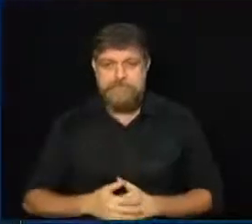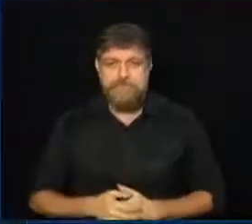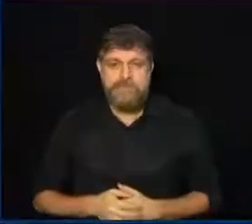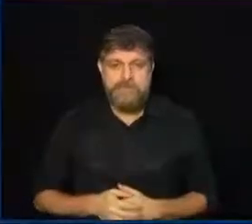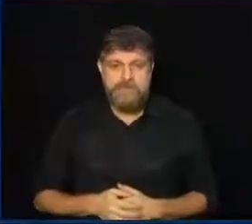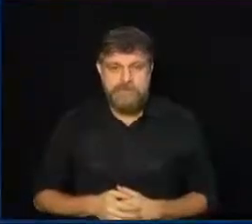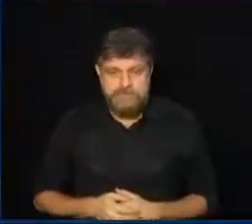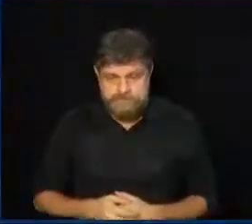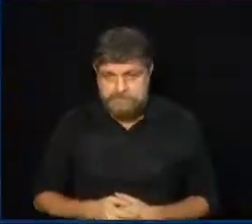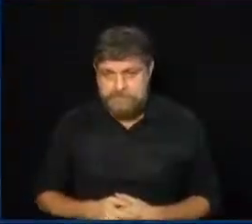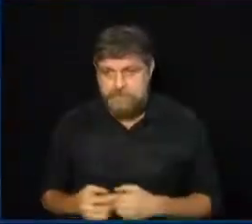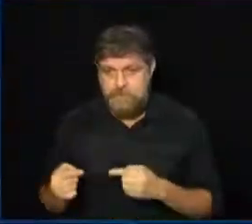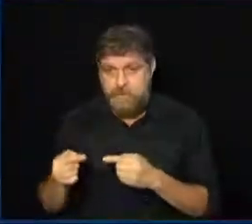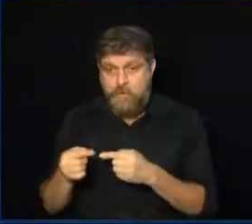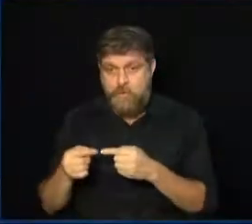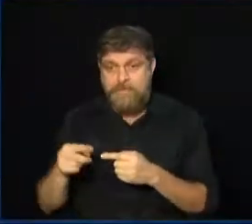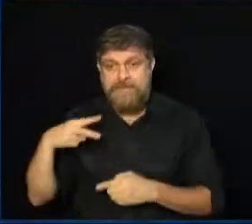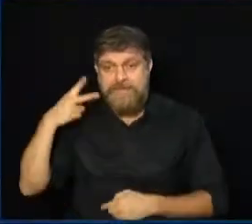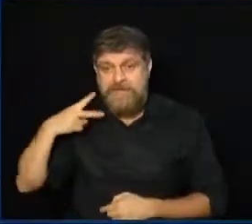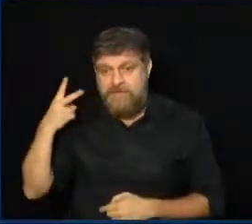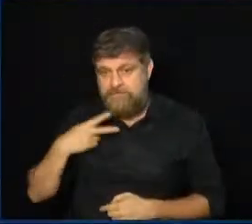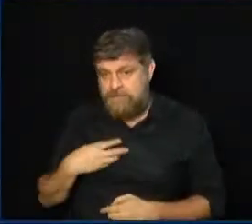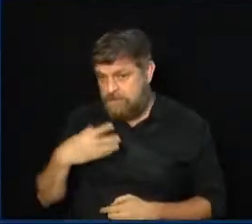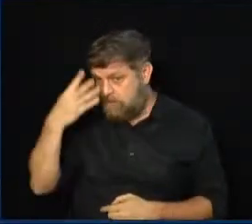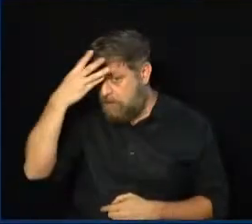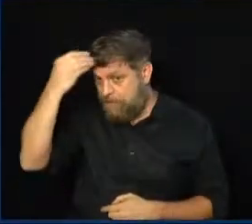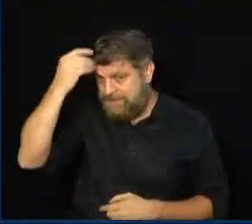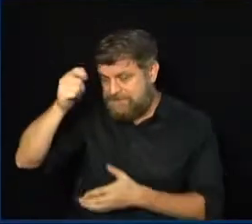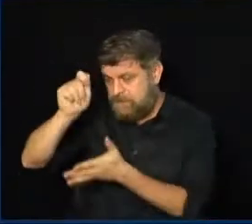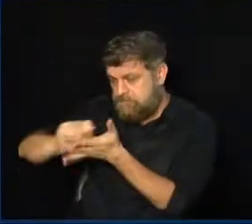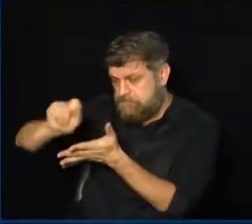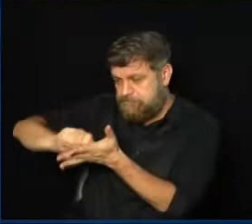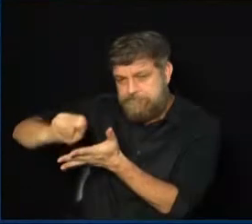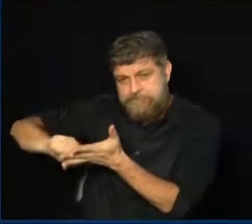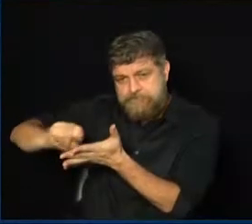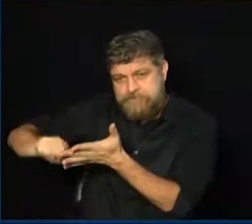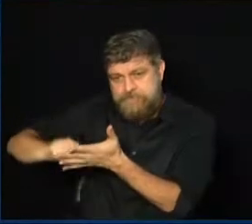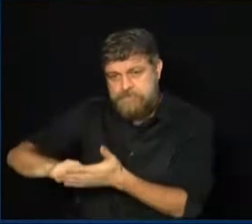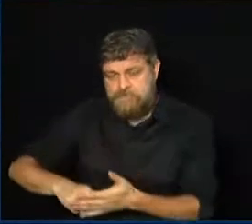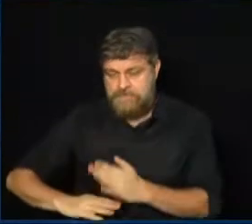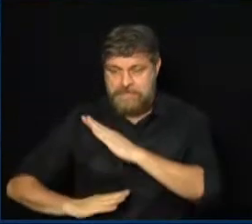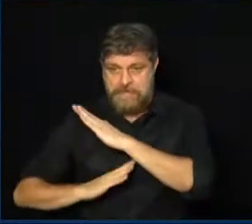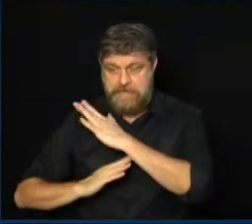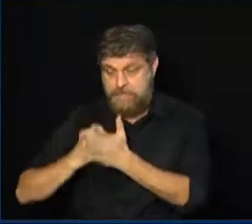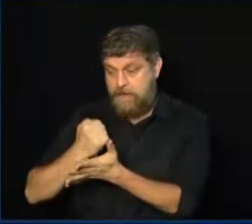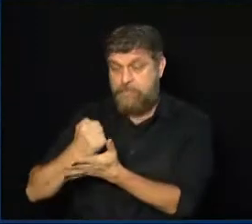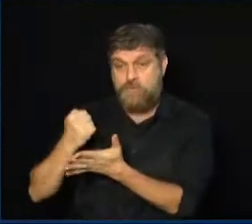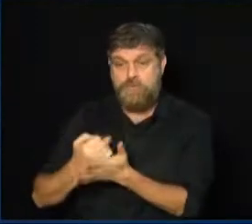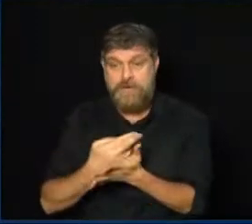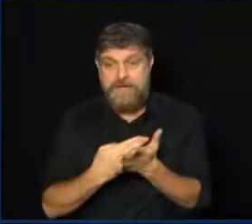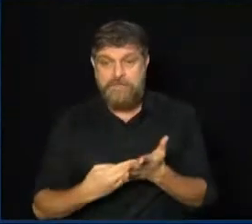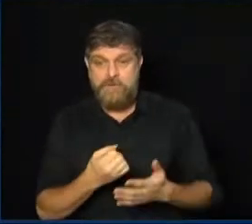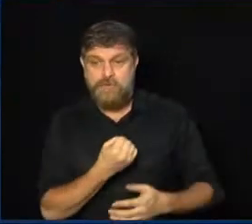De autoria do vereador Marcelo da Farmácia, foi protocolado na Câmara o requerimento número